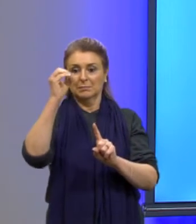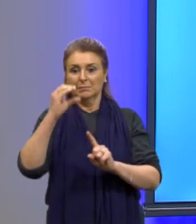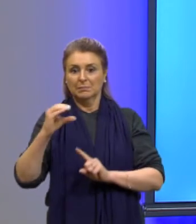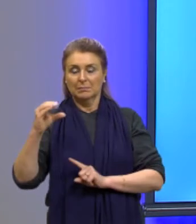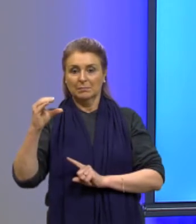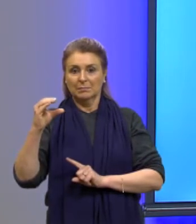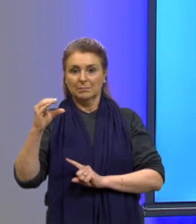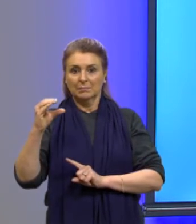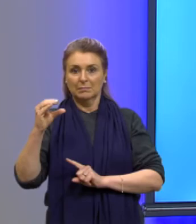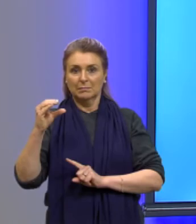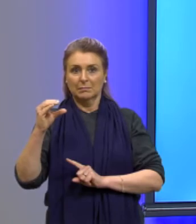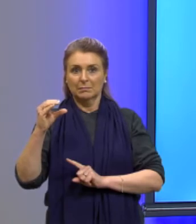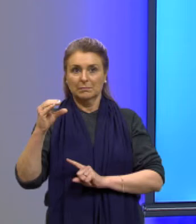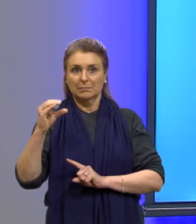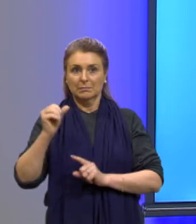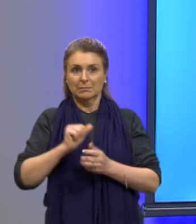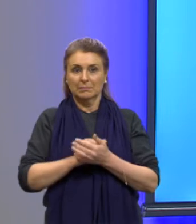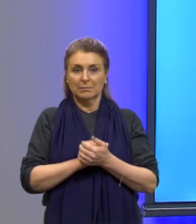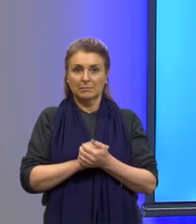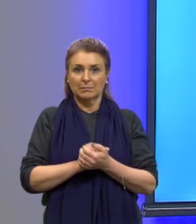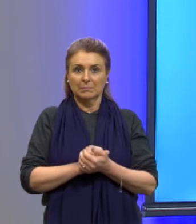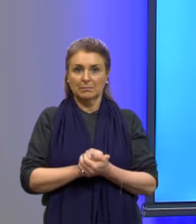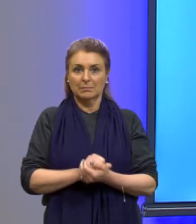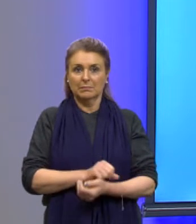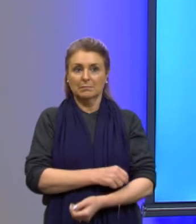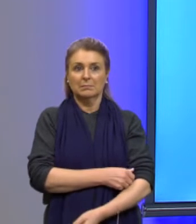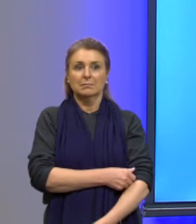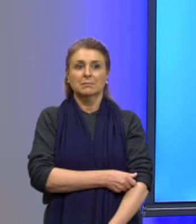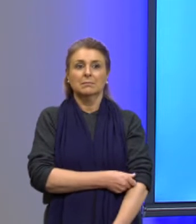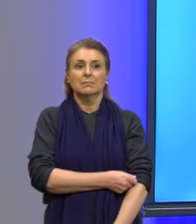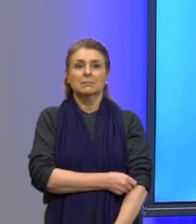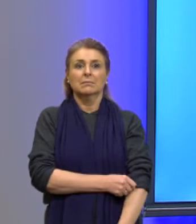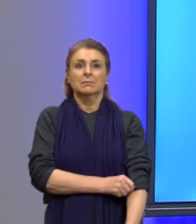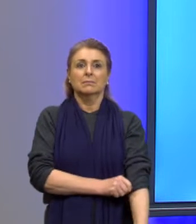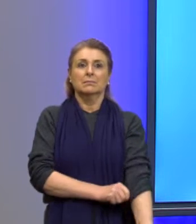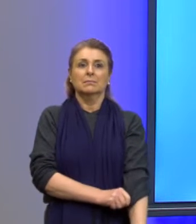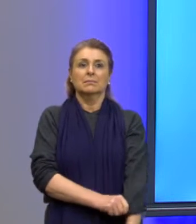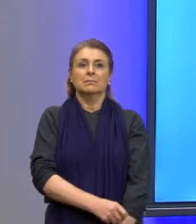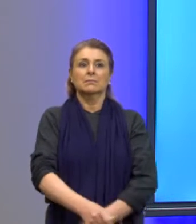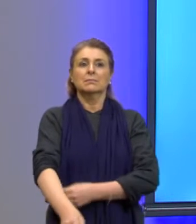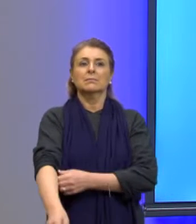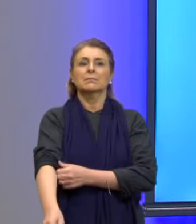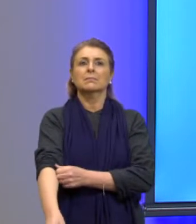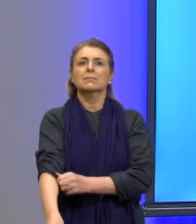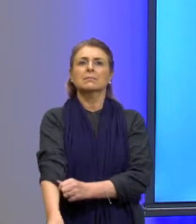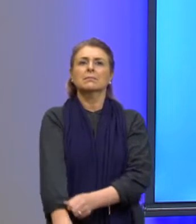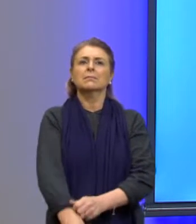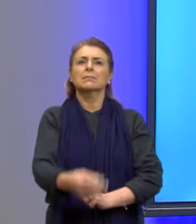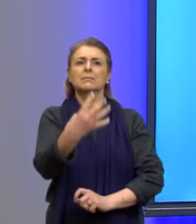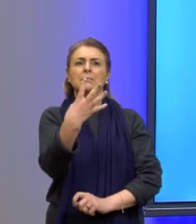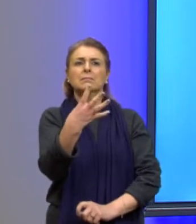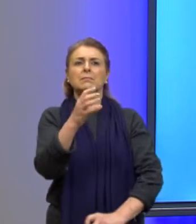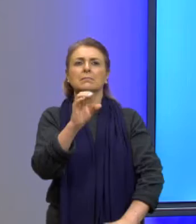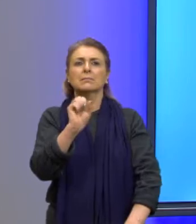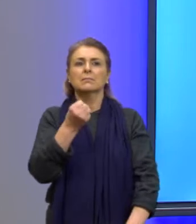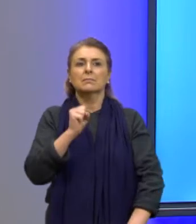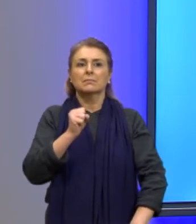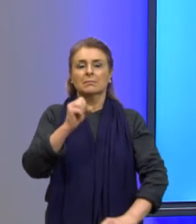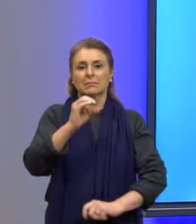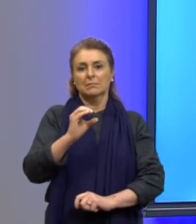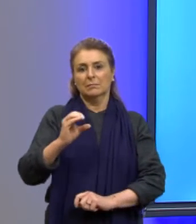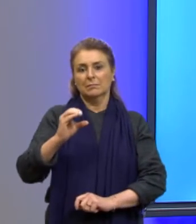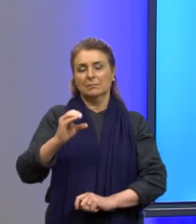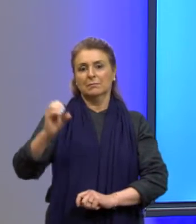nossa... Vou voltar... Acho que eu tinha ali. Aqui, desculpa. 48 graus está